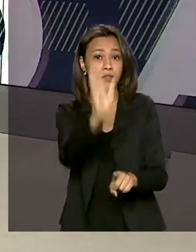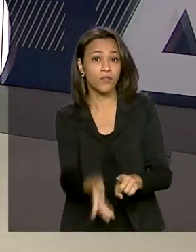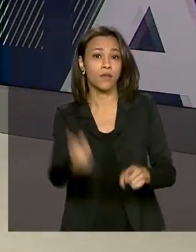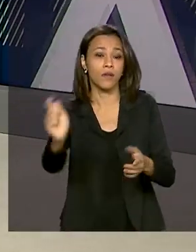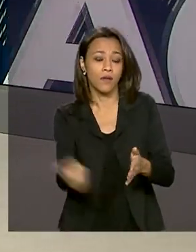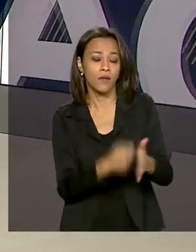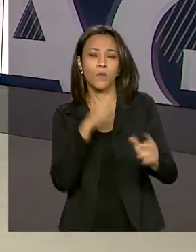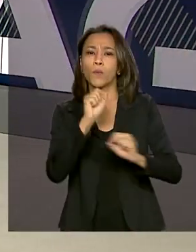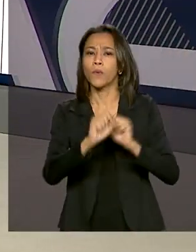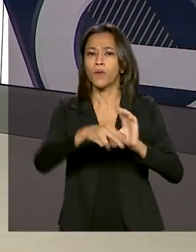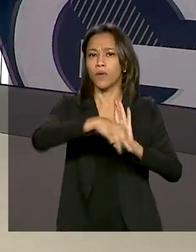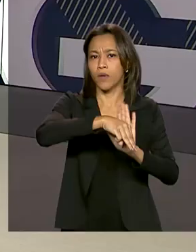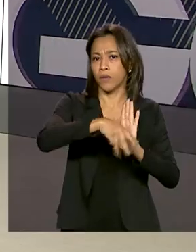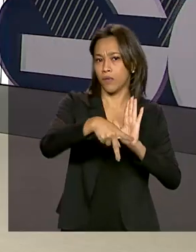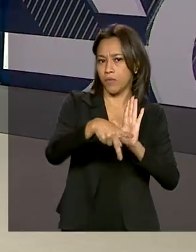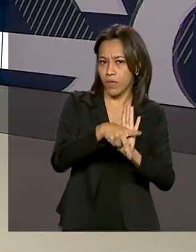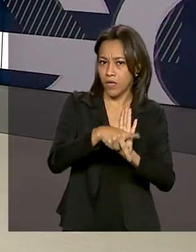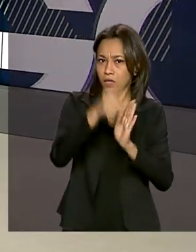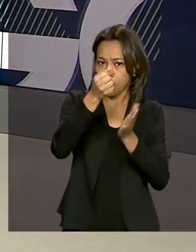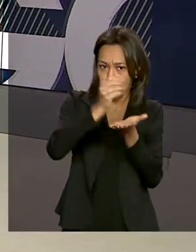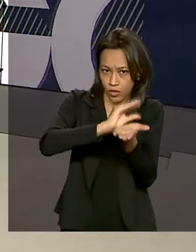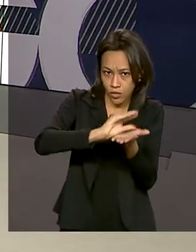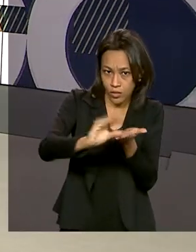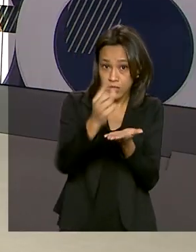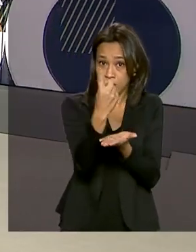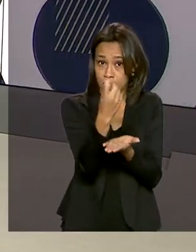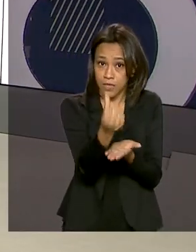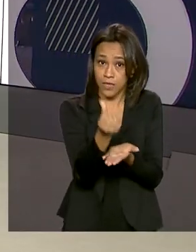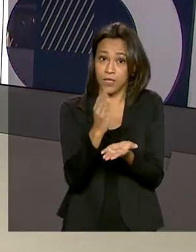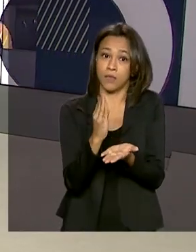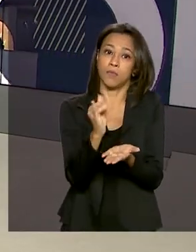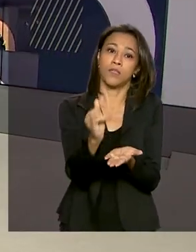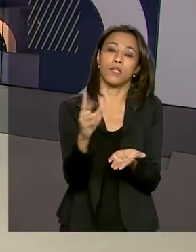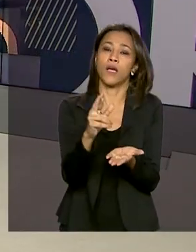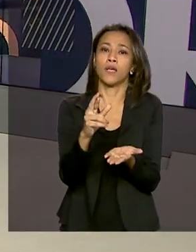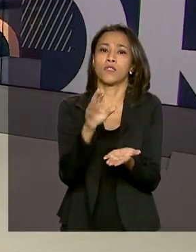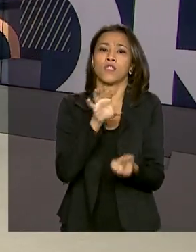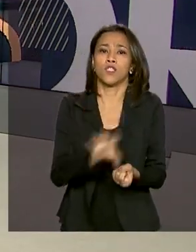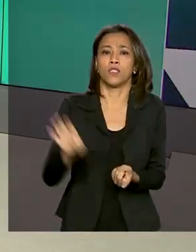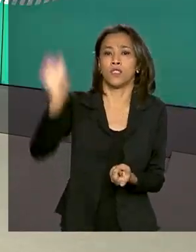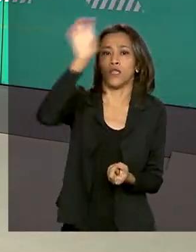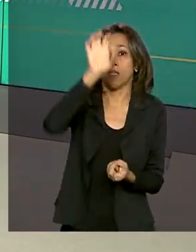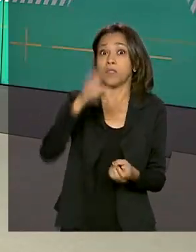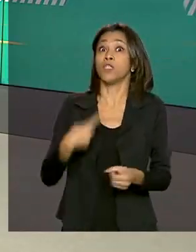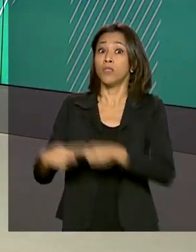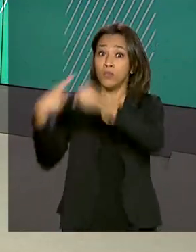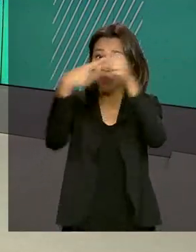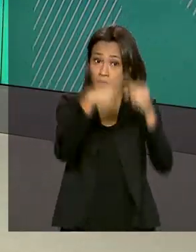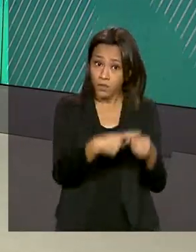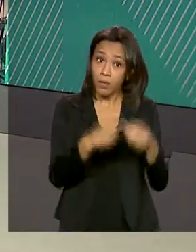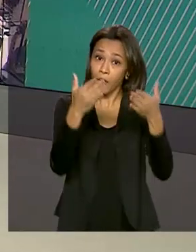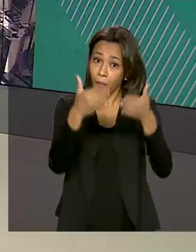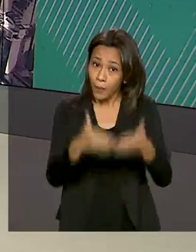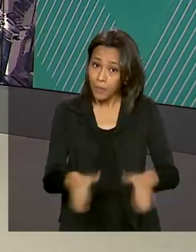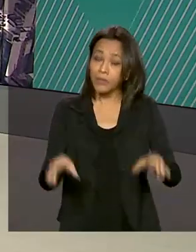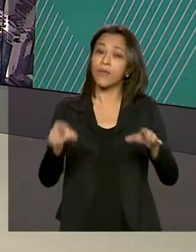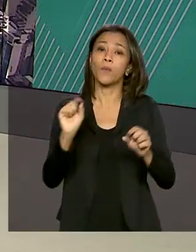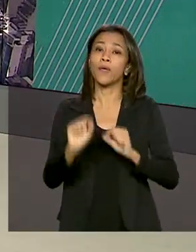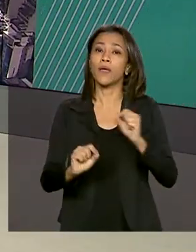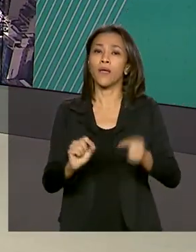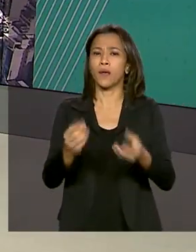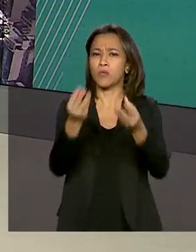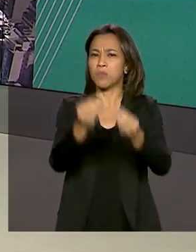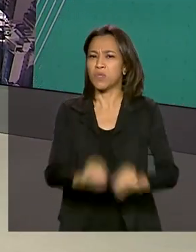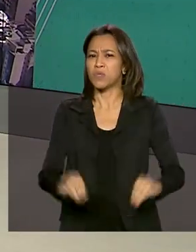provisória de repasse de até 16 bilhões de reais a estados e municípios para compensar as perdas de arrecadação